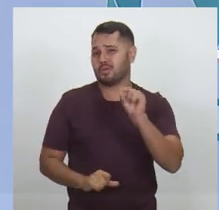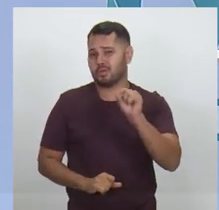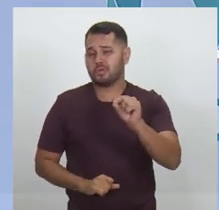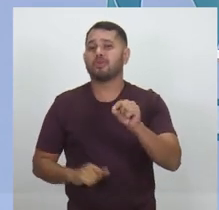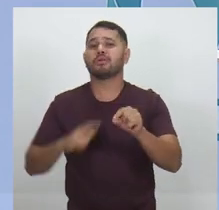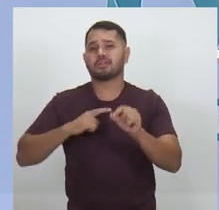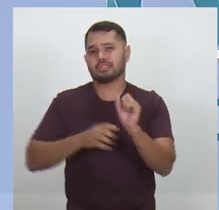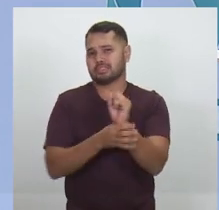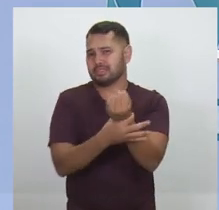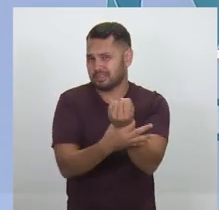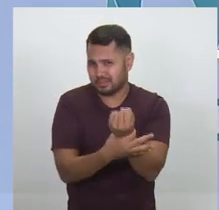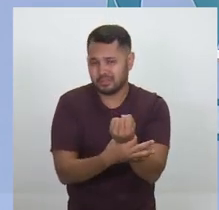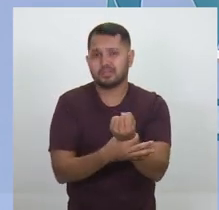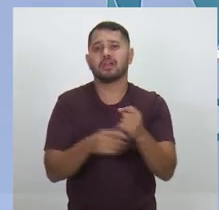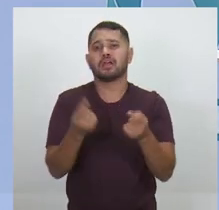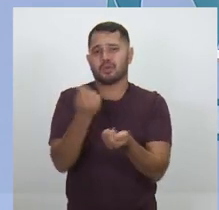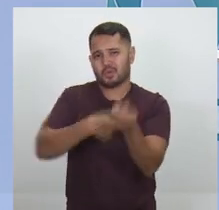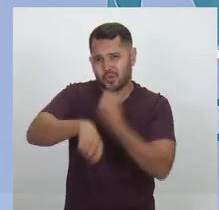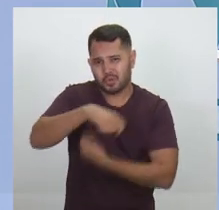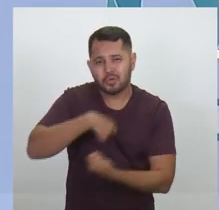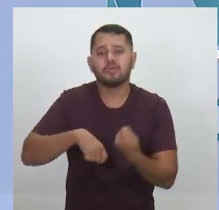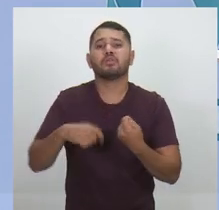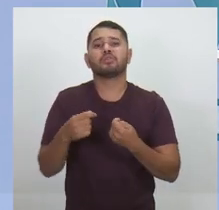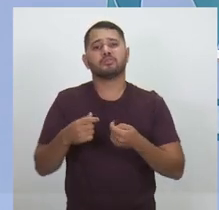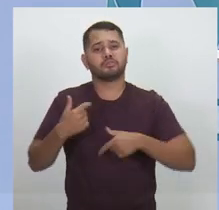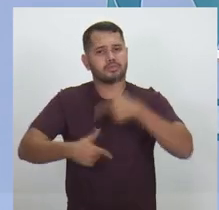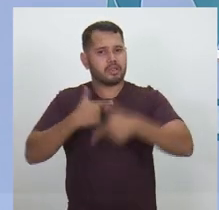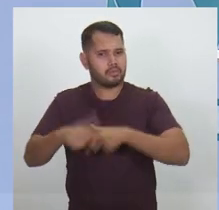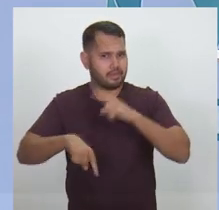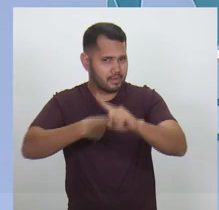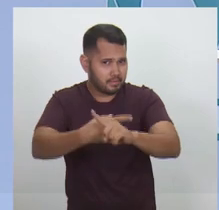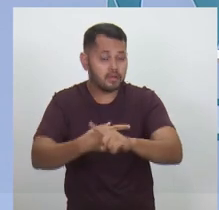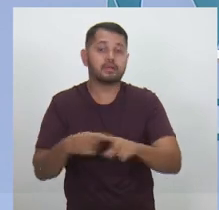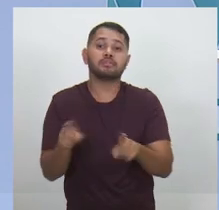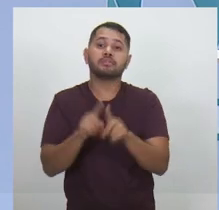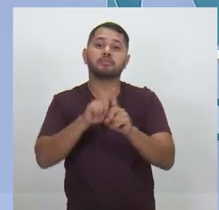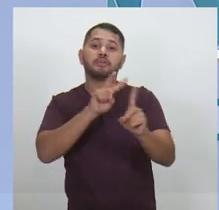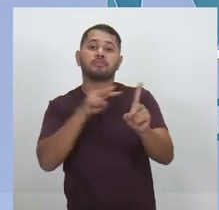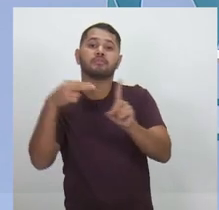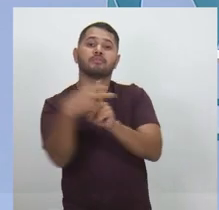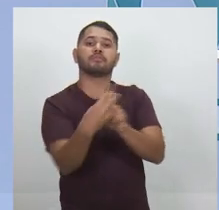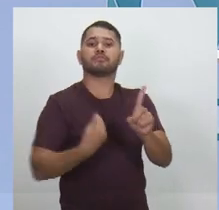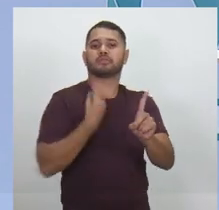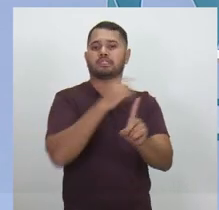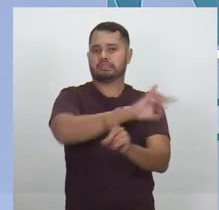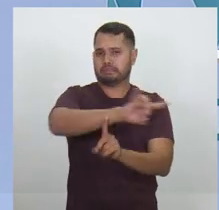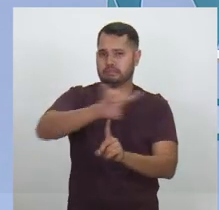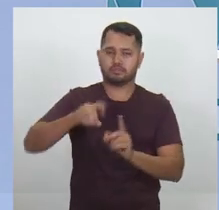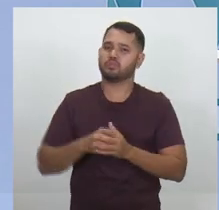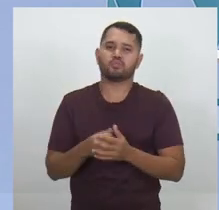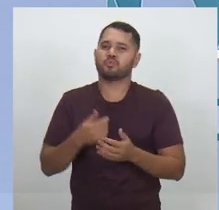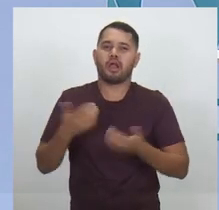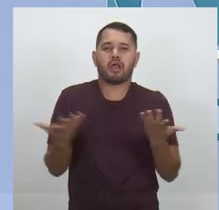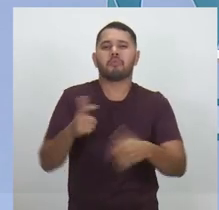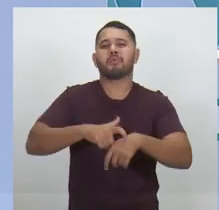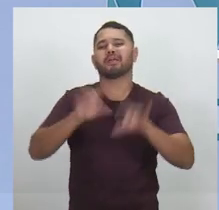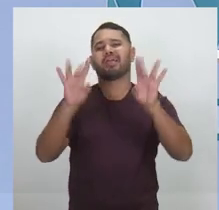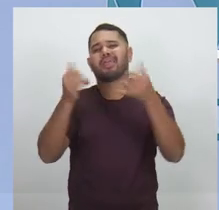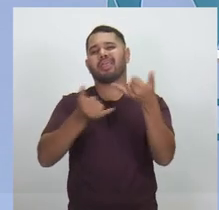segurança, na economia, na geração de emprego, perspectiva de vida. Não dá para brincar.